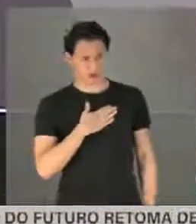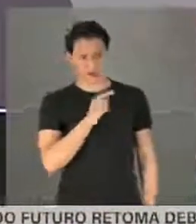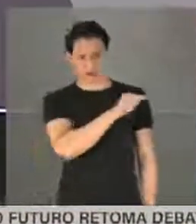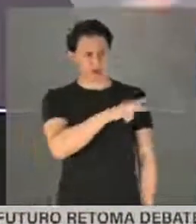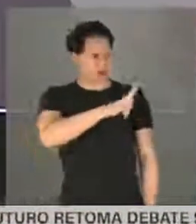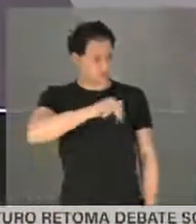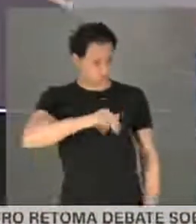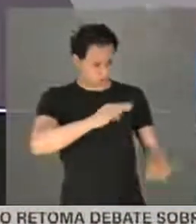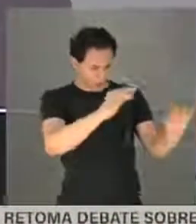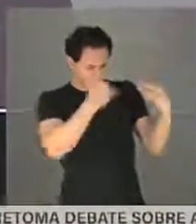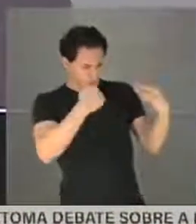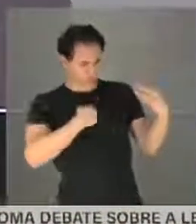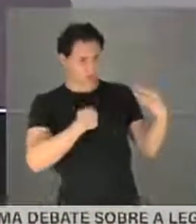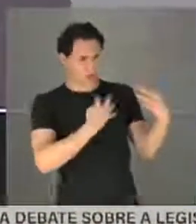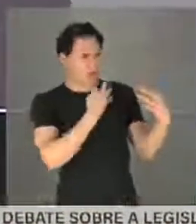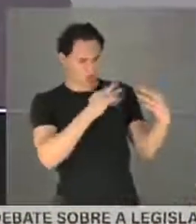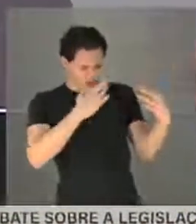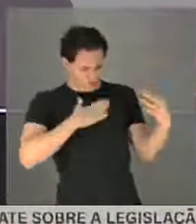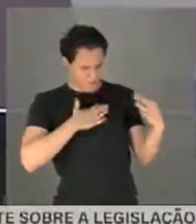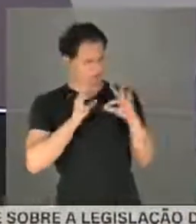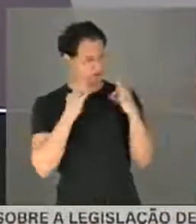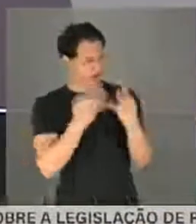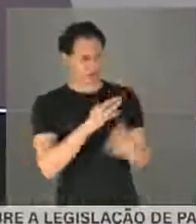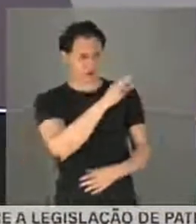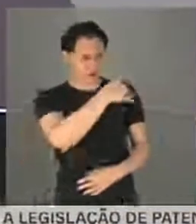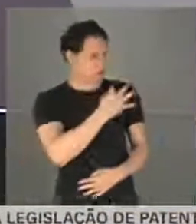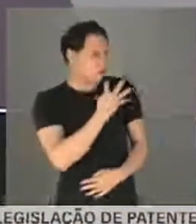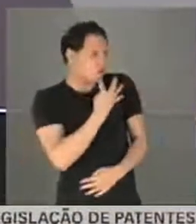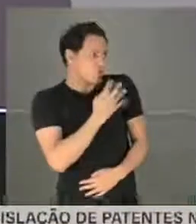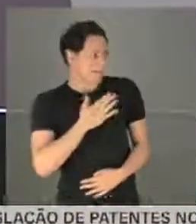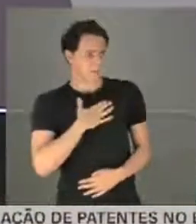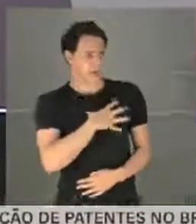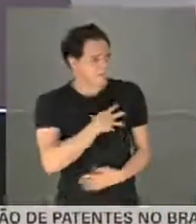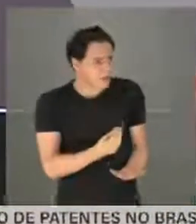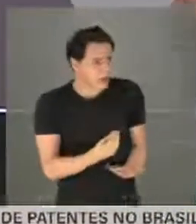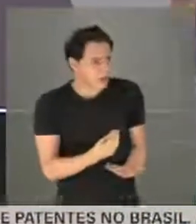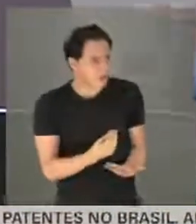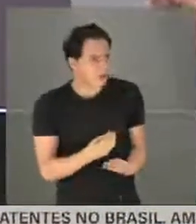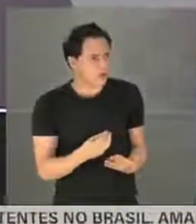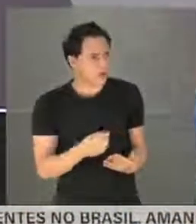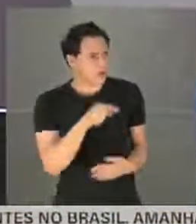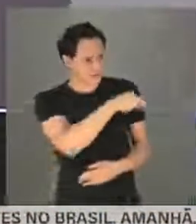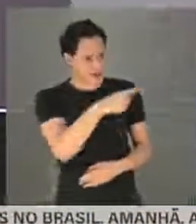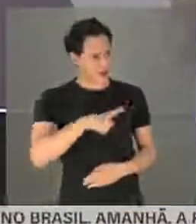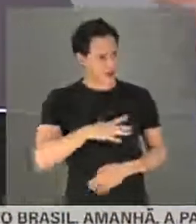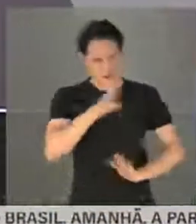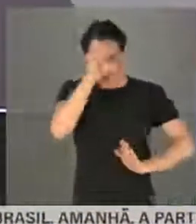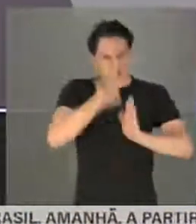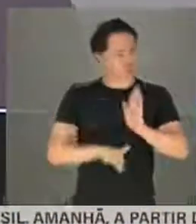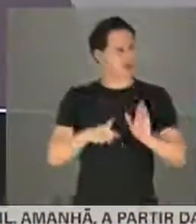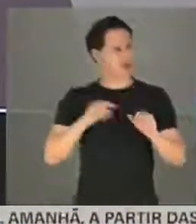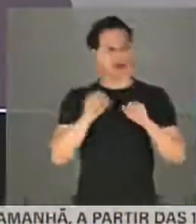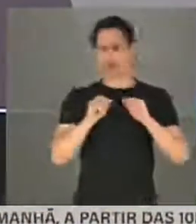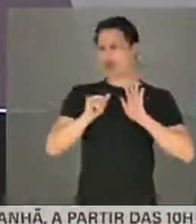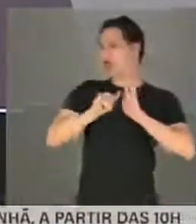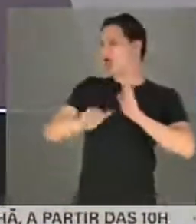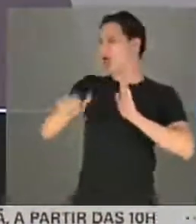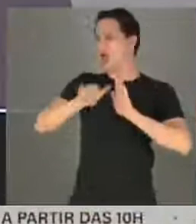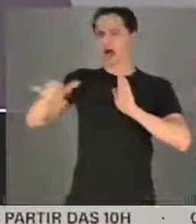nunca me viu, o senhor nunca conheceu minha família, o senhor não conhece meus filhos, mas nada te dá direito de fazer o que o senhor fez,